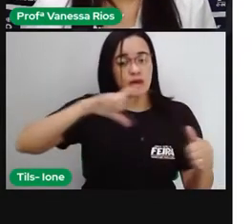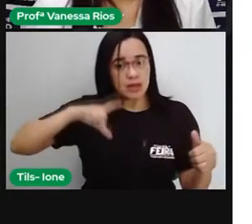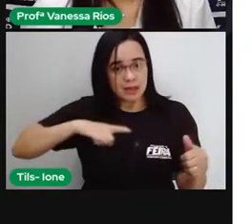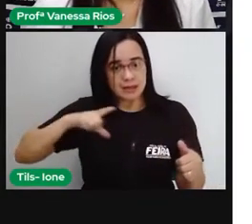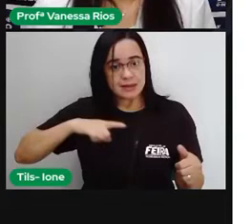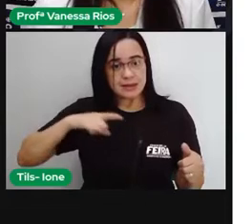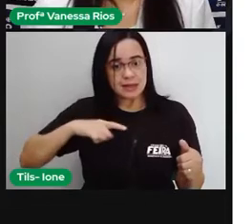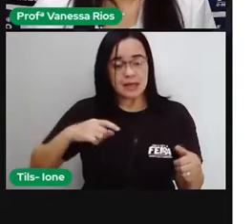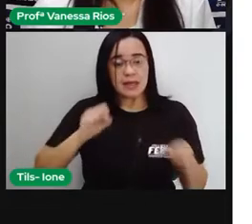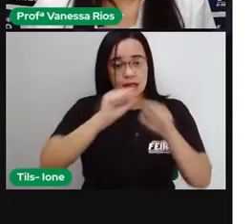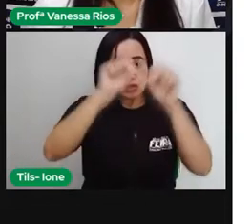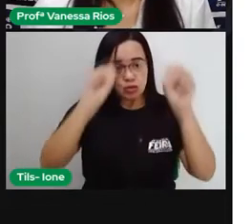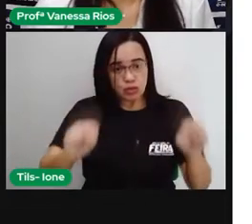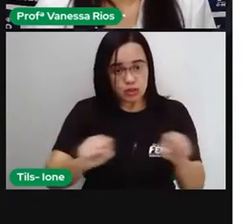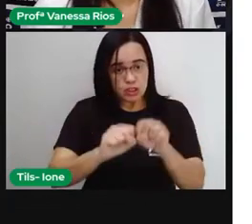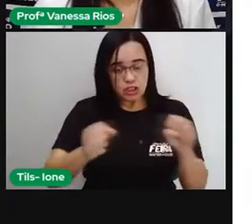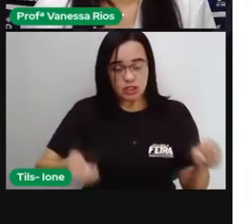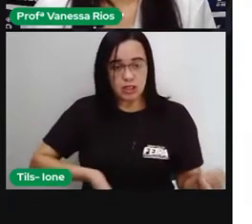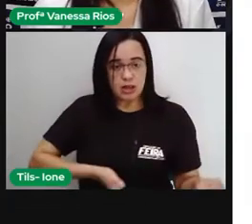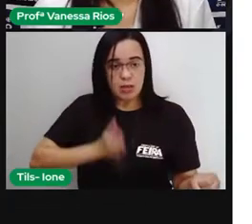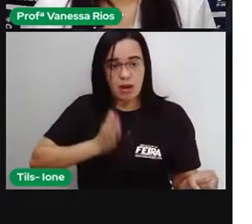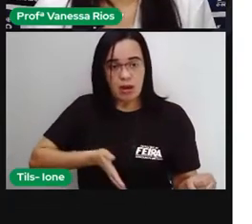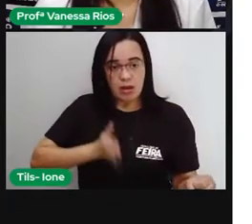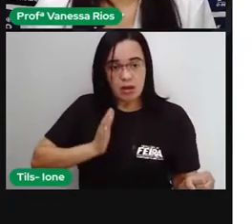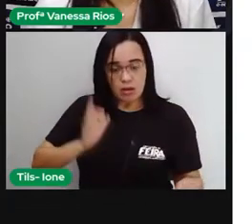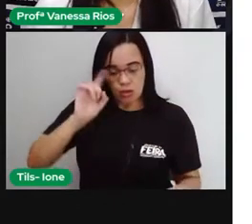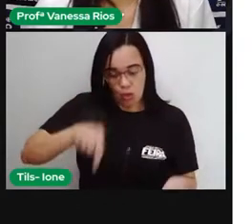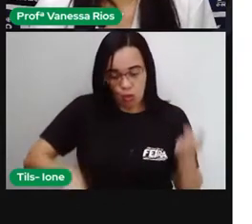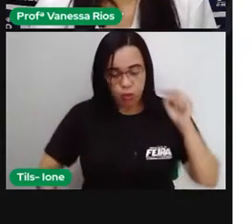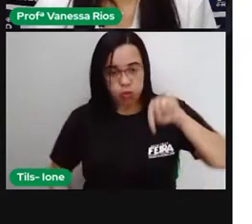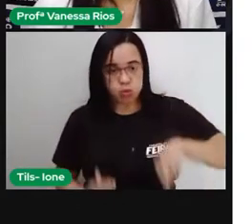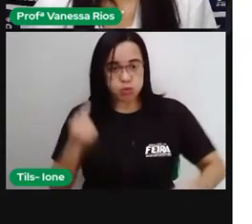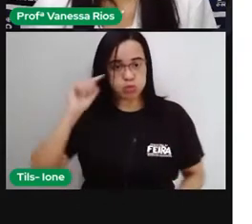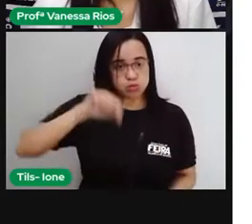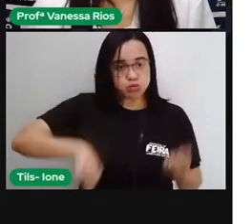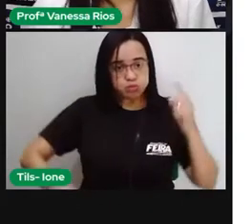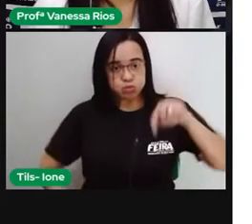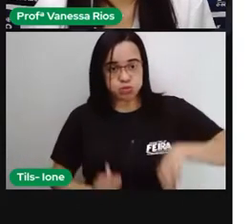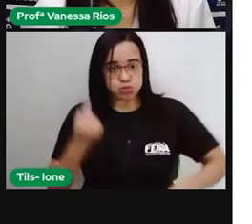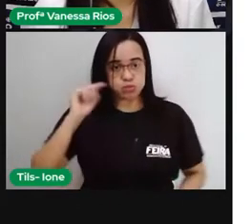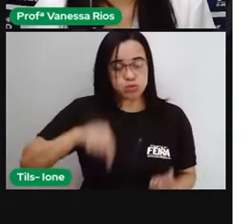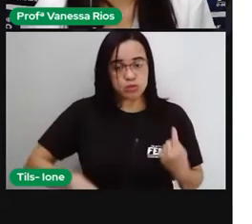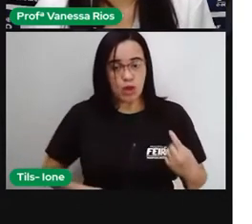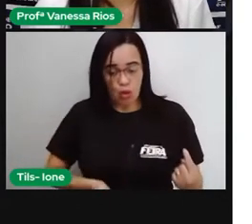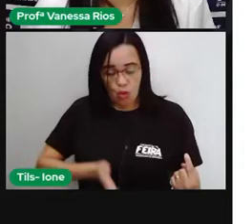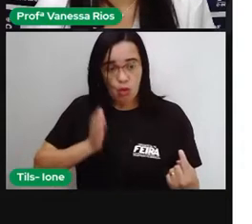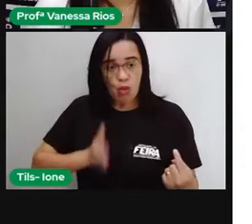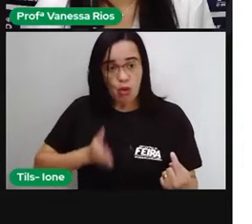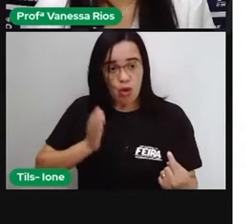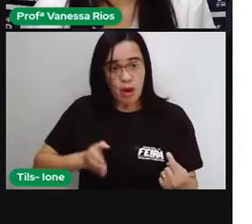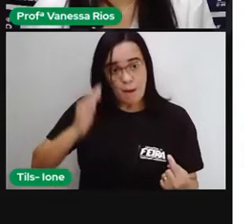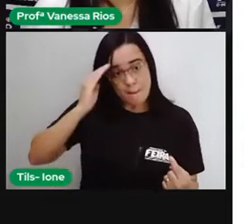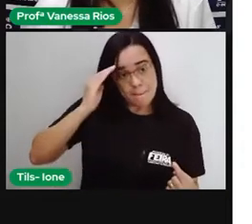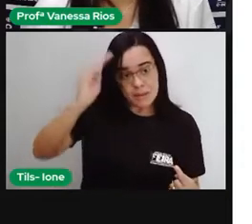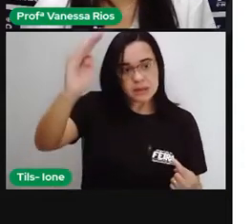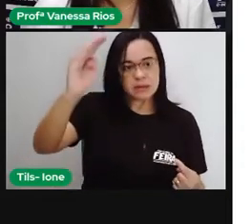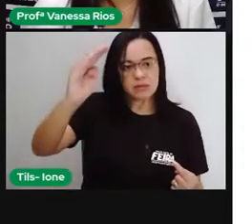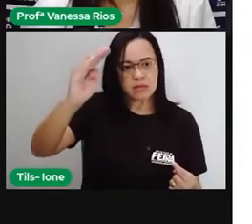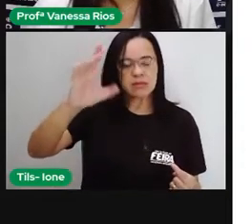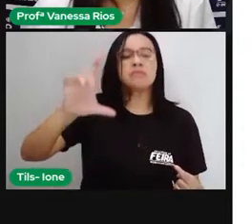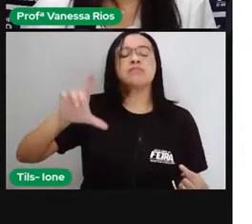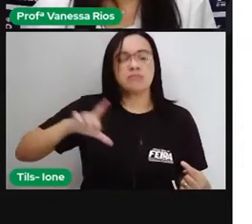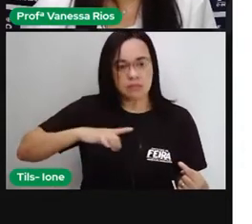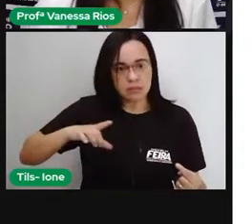E o nosso coração, é o órgão aí, um dos órgãos aí principais do sistema circulatório, porque é quem